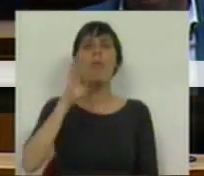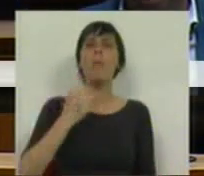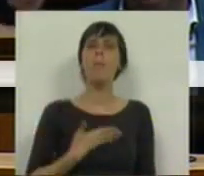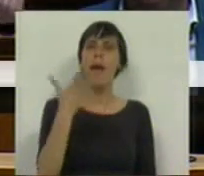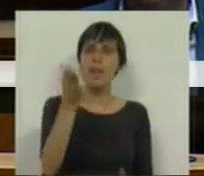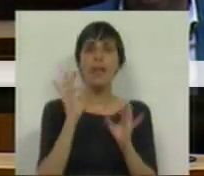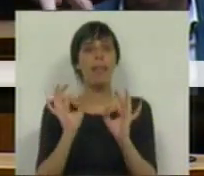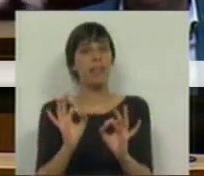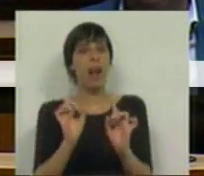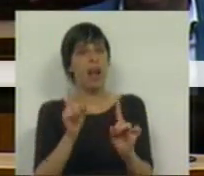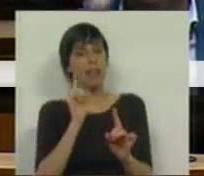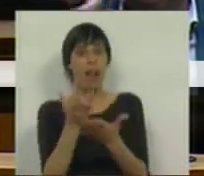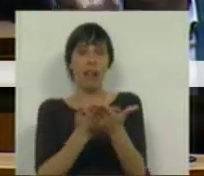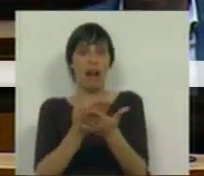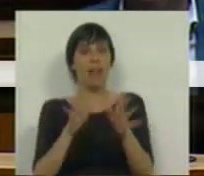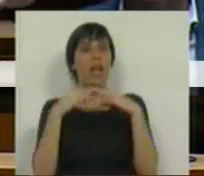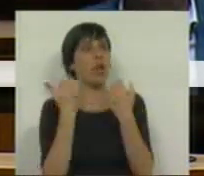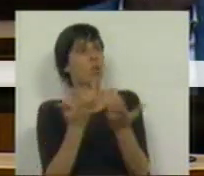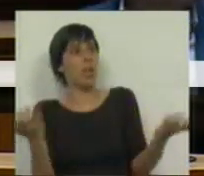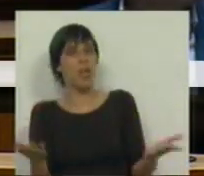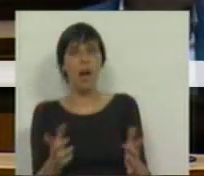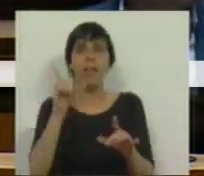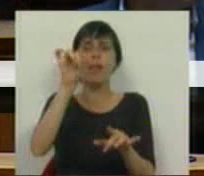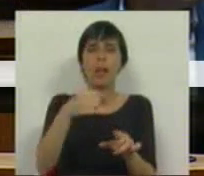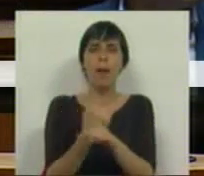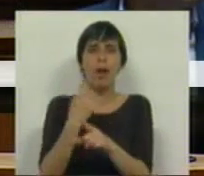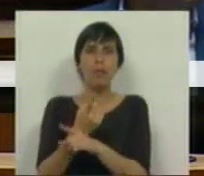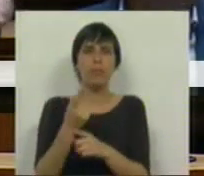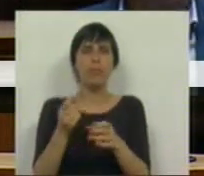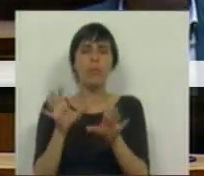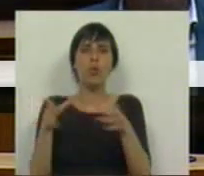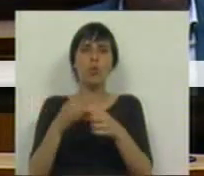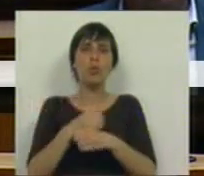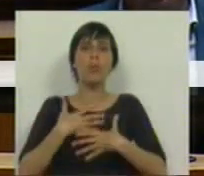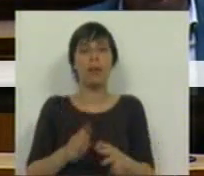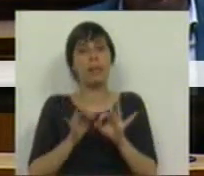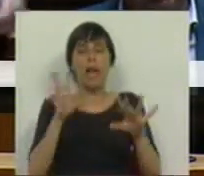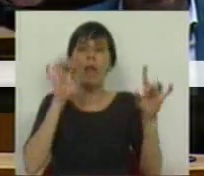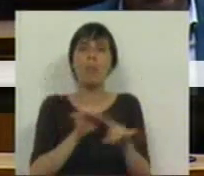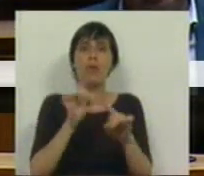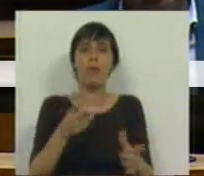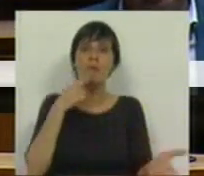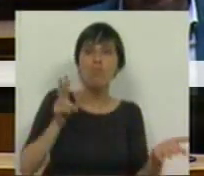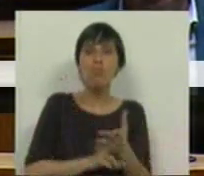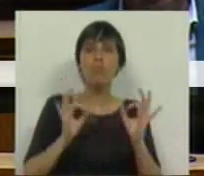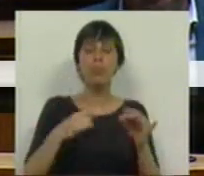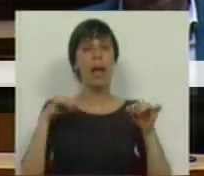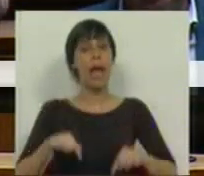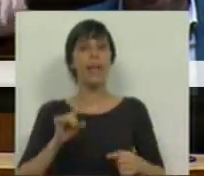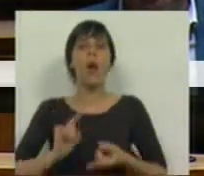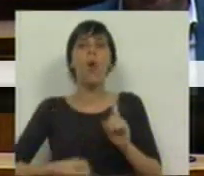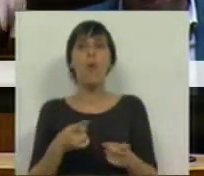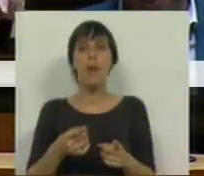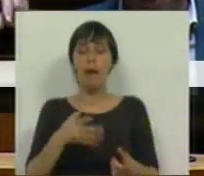PSD trata a sociedade e trata determinados corpos profissionais como os professores. Na verdade, que nós temos aqui